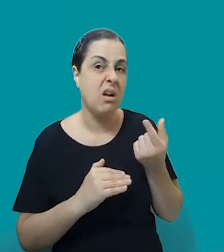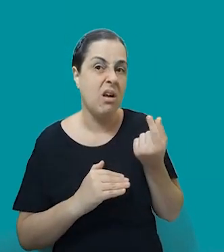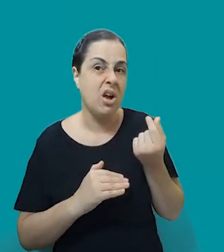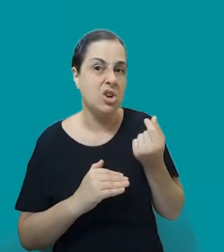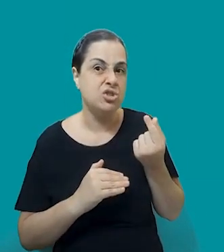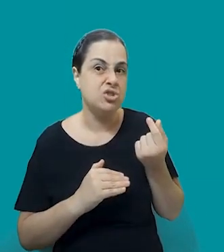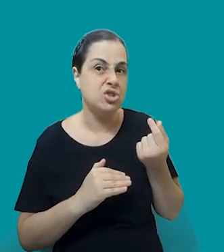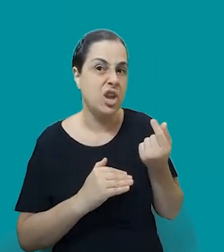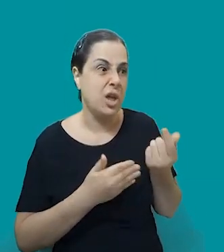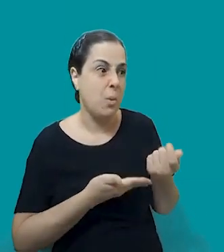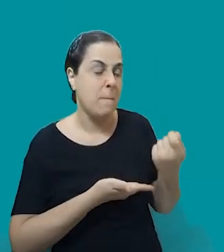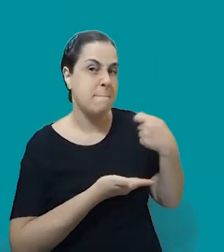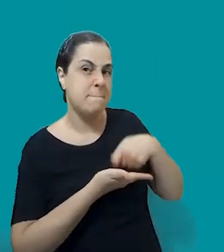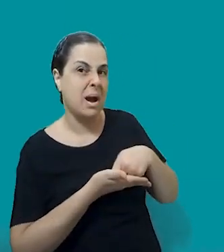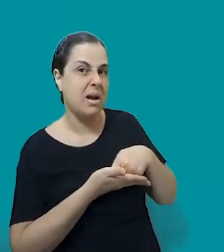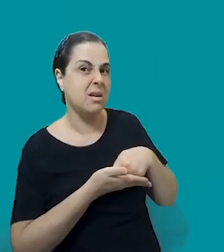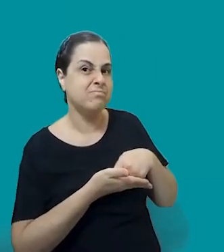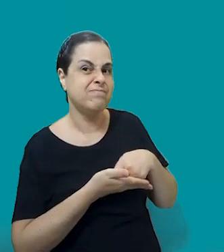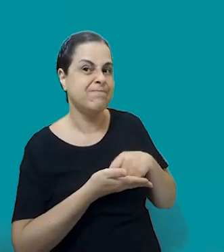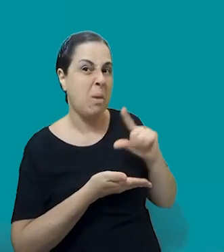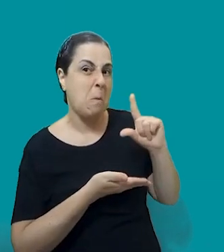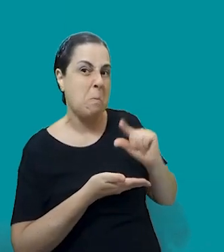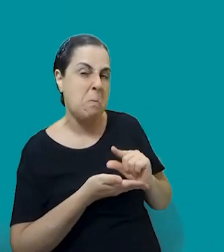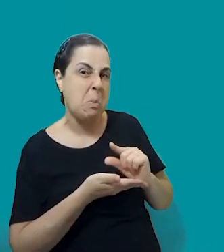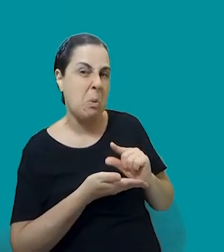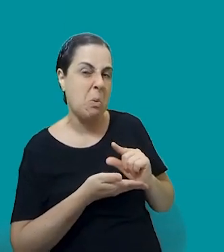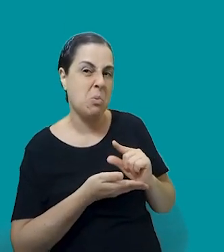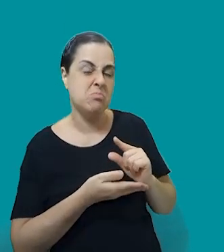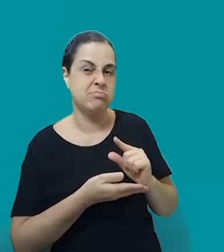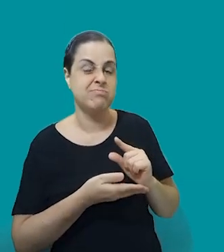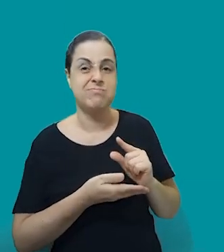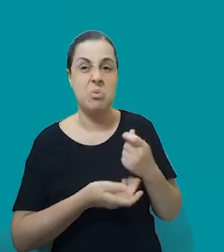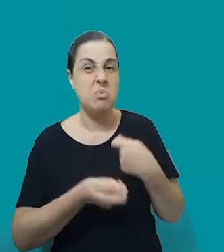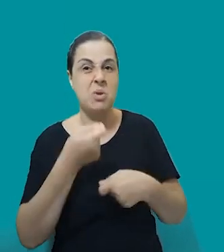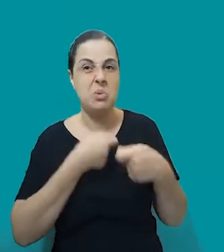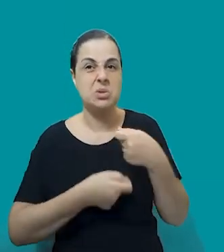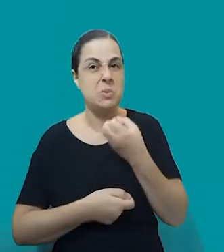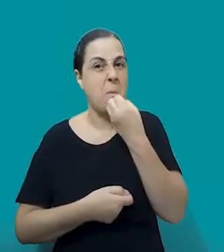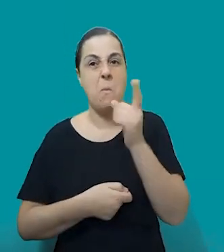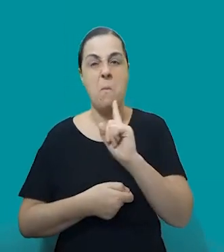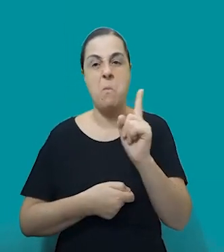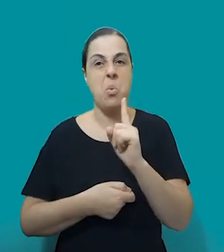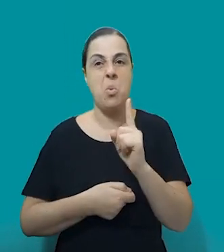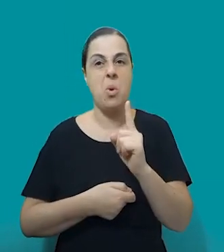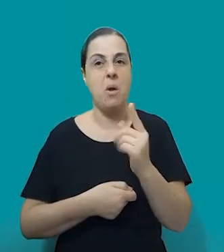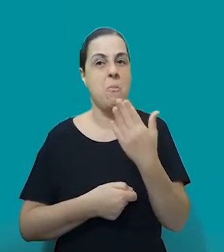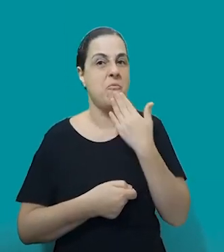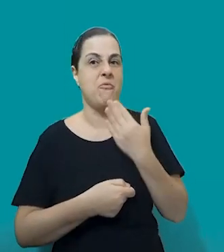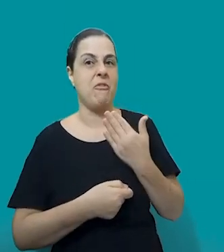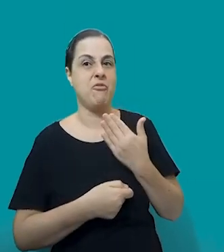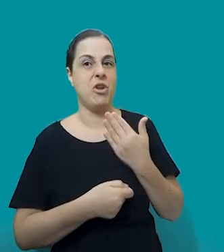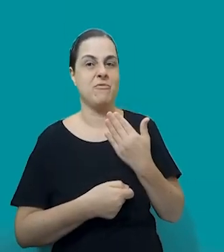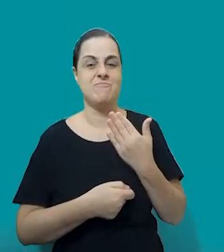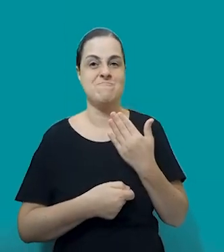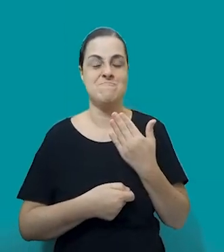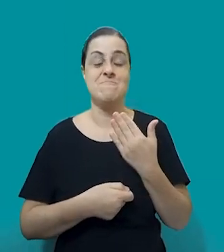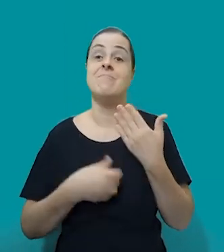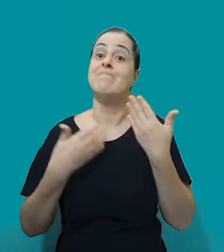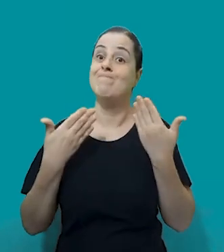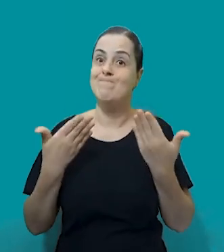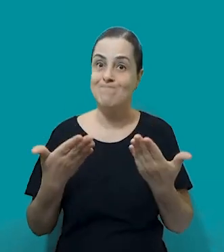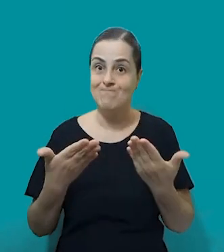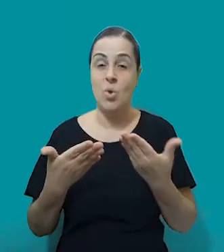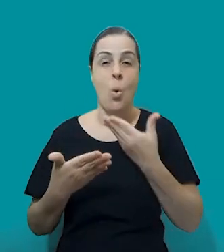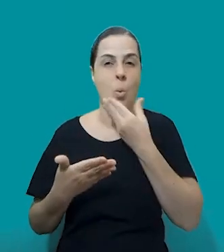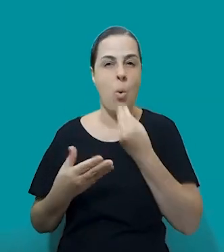desfavorável a ela, né? Quando, na verdade, a gente sabe que a maioria não quer efetivamente essa guarda, né? Ele quer só trazer